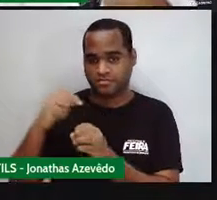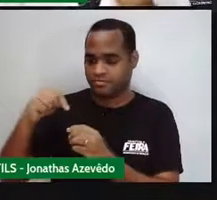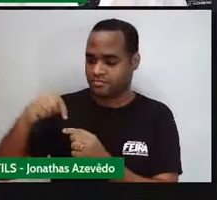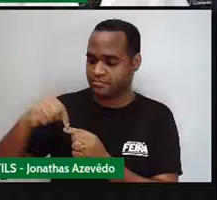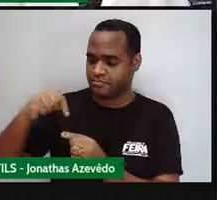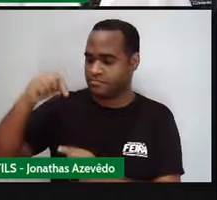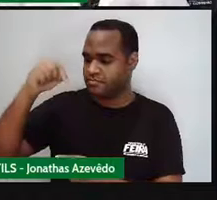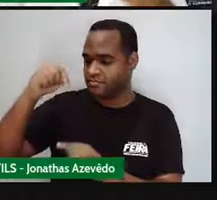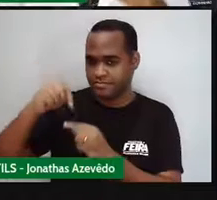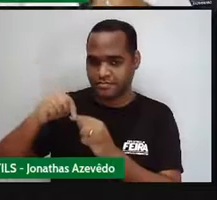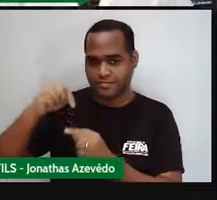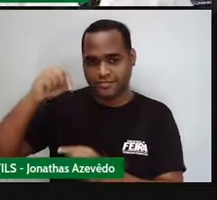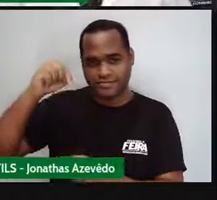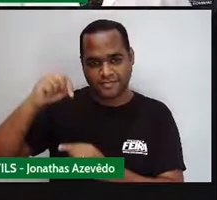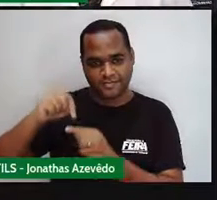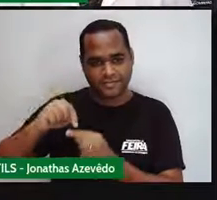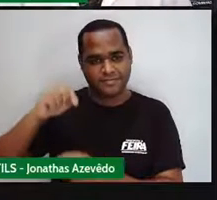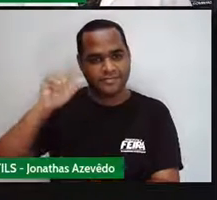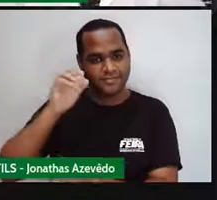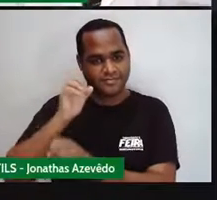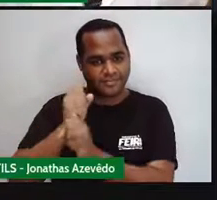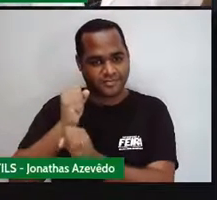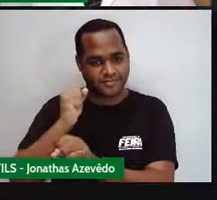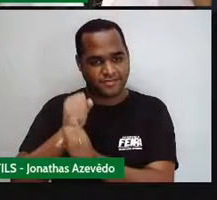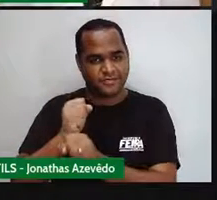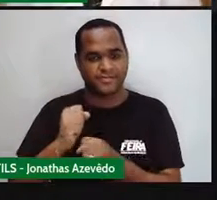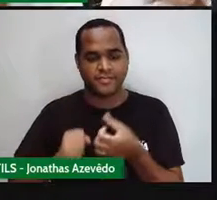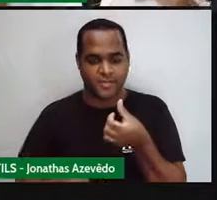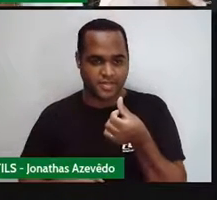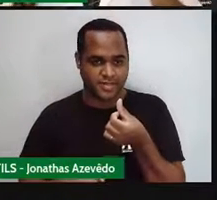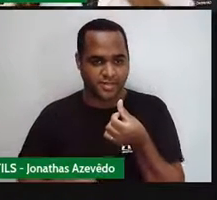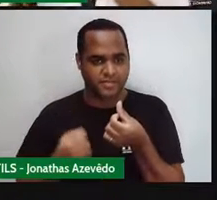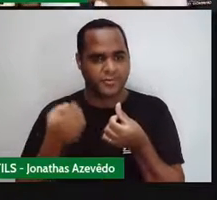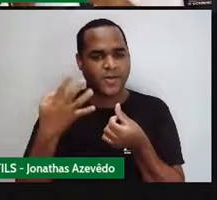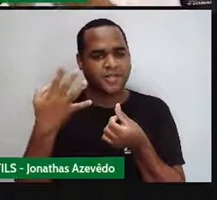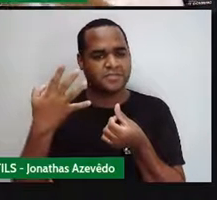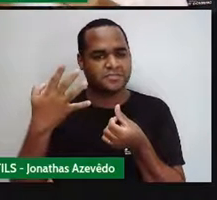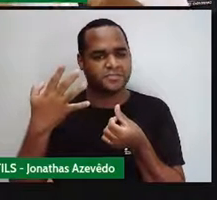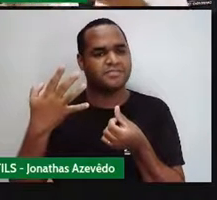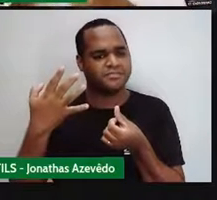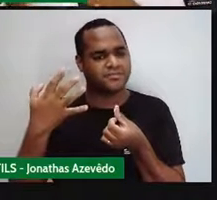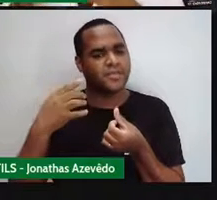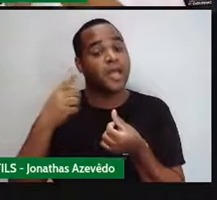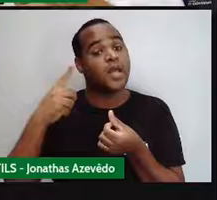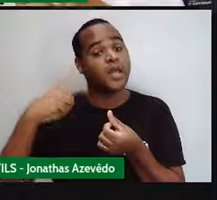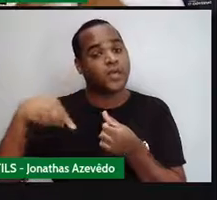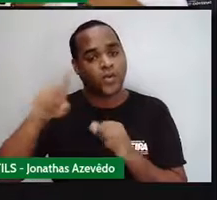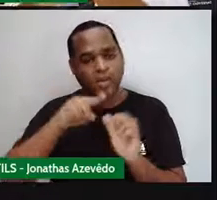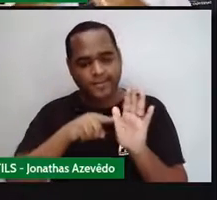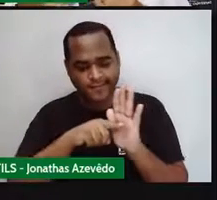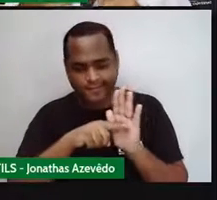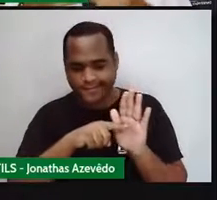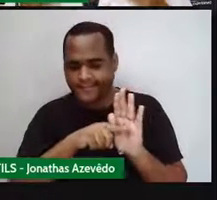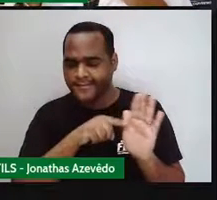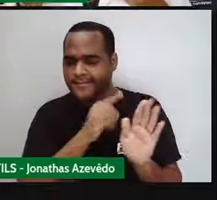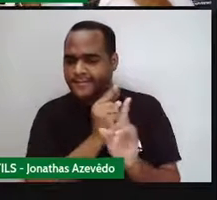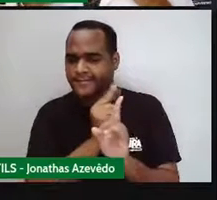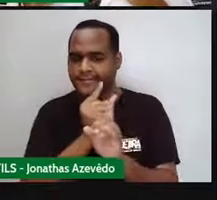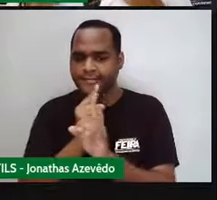para a altura ou largura do retângulo. Só para a gente começar a investigar, né, e tentar